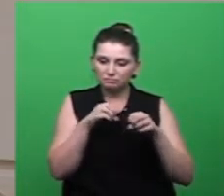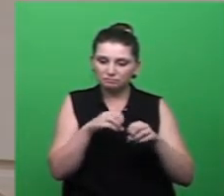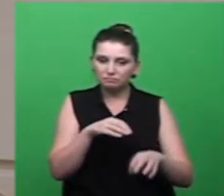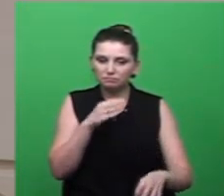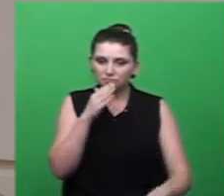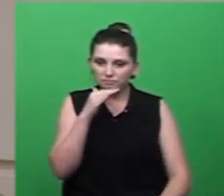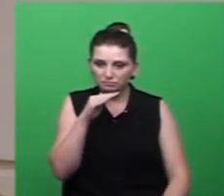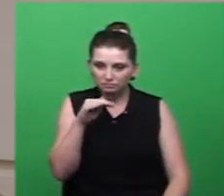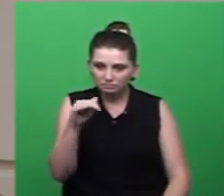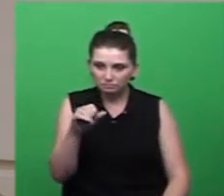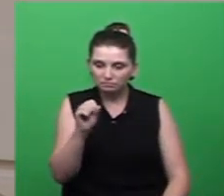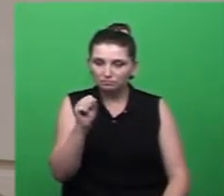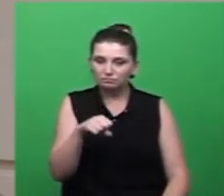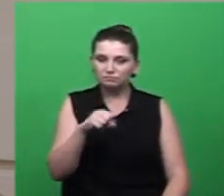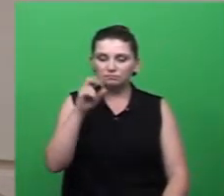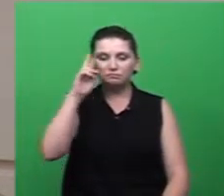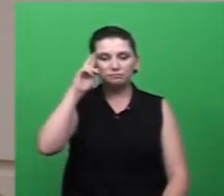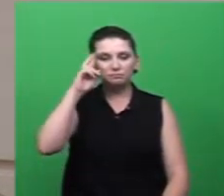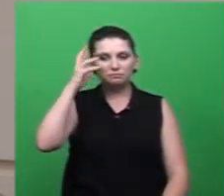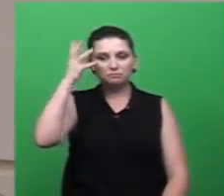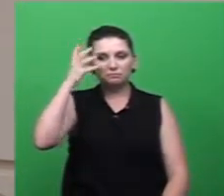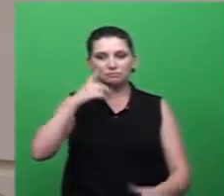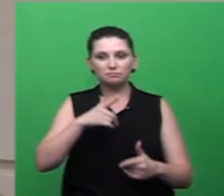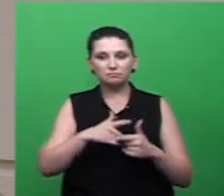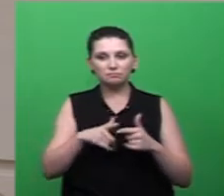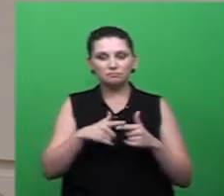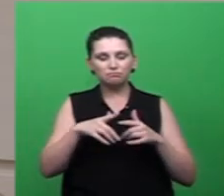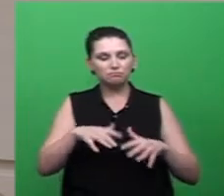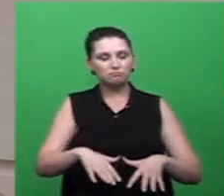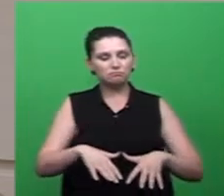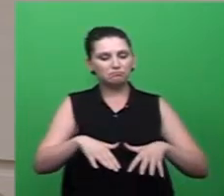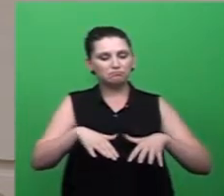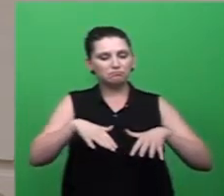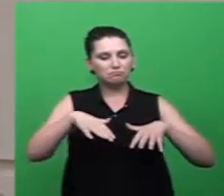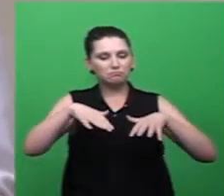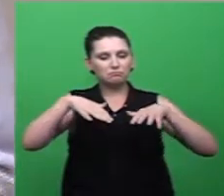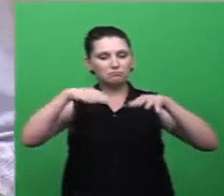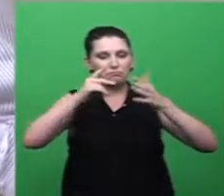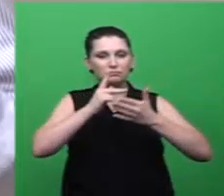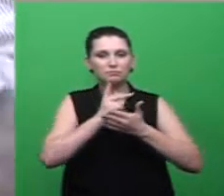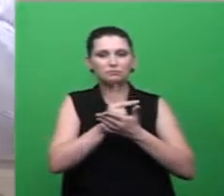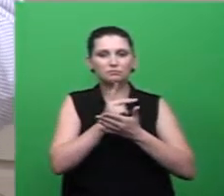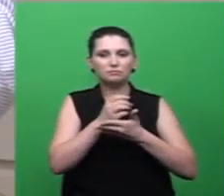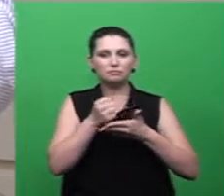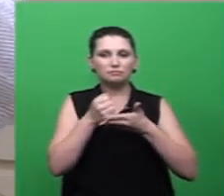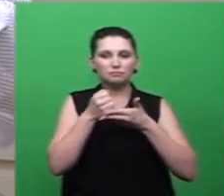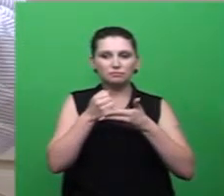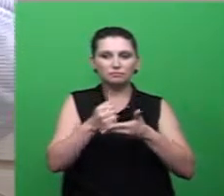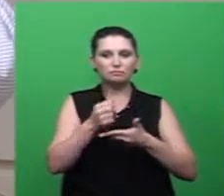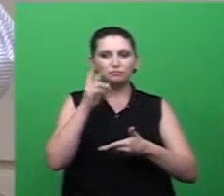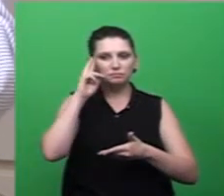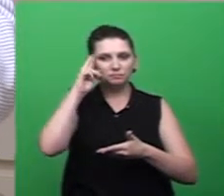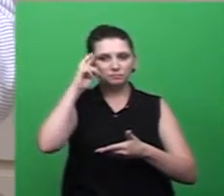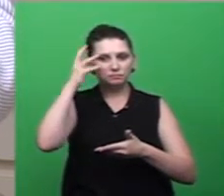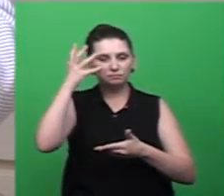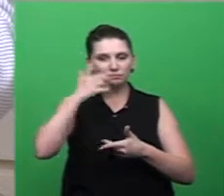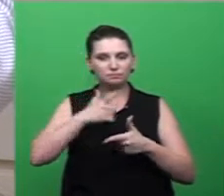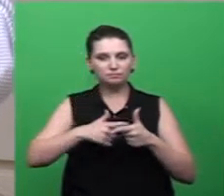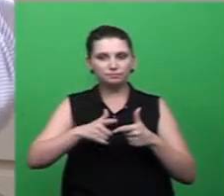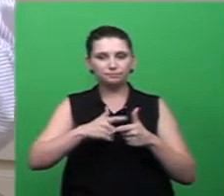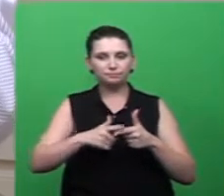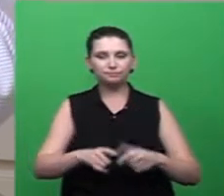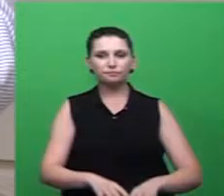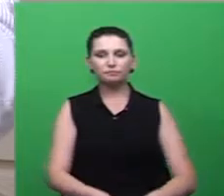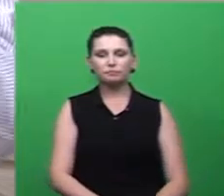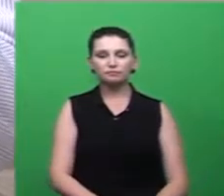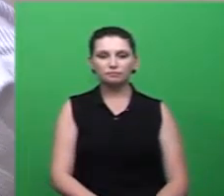para o problema ela vai crescer com aquilo na cabeça é tipo assim na Coreia do Norte desculpa